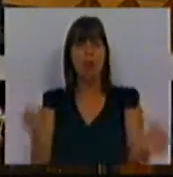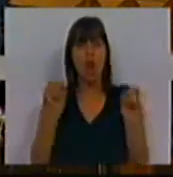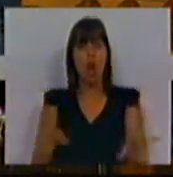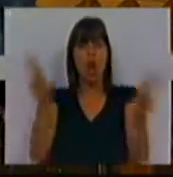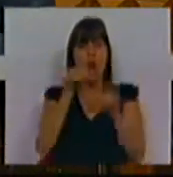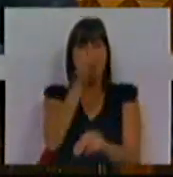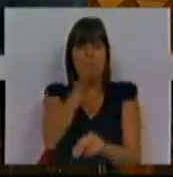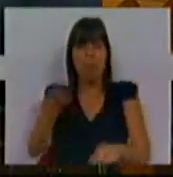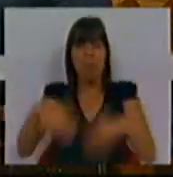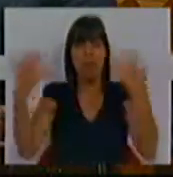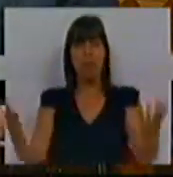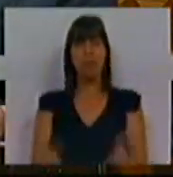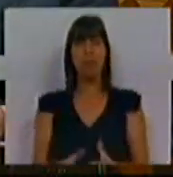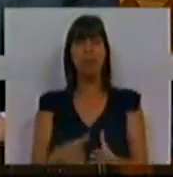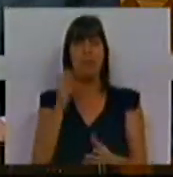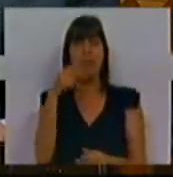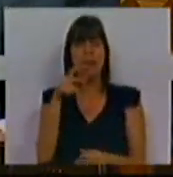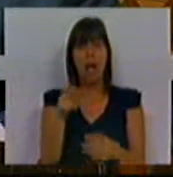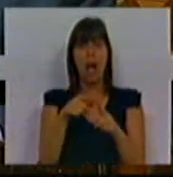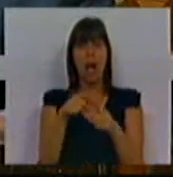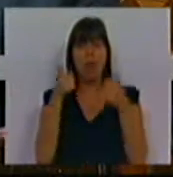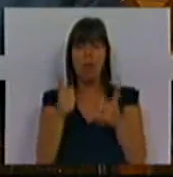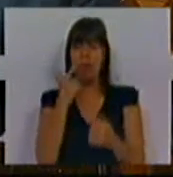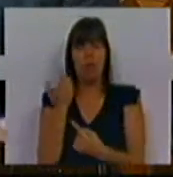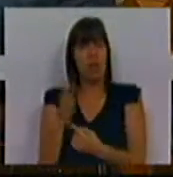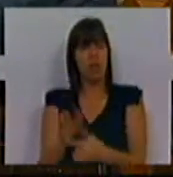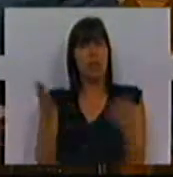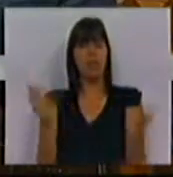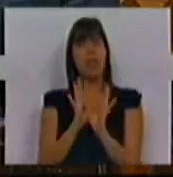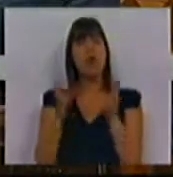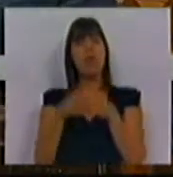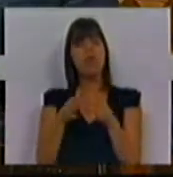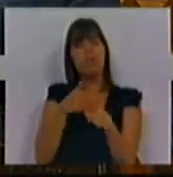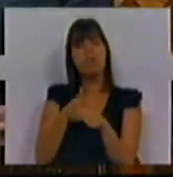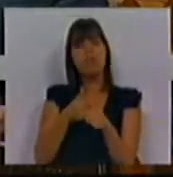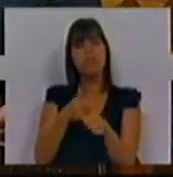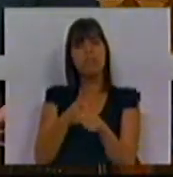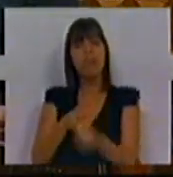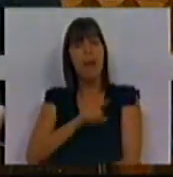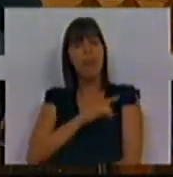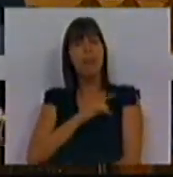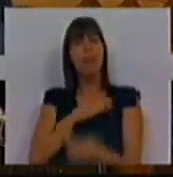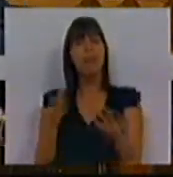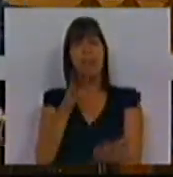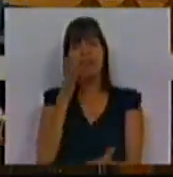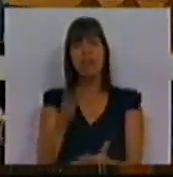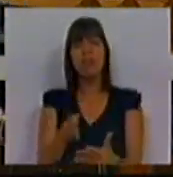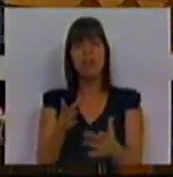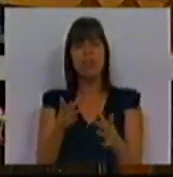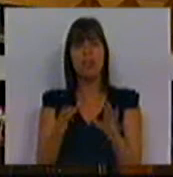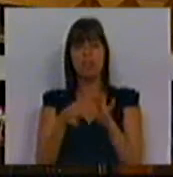novas PPPs, que a Ana é um bom exemplo. A Comissão de Acompanhamento da Privatização disse